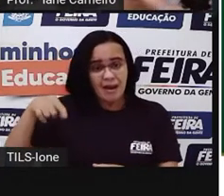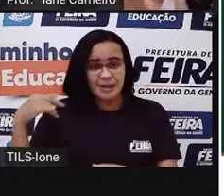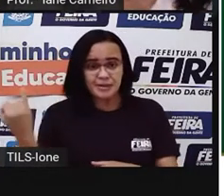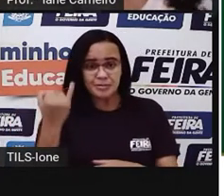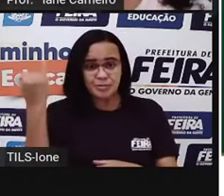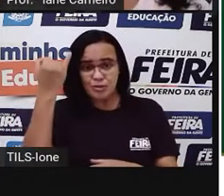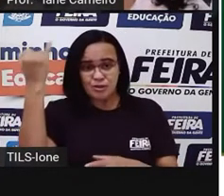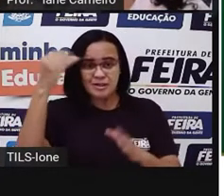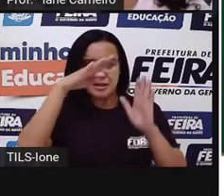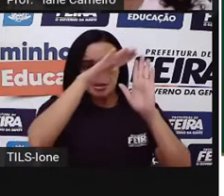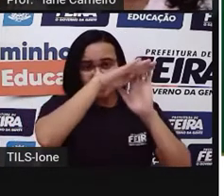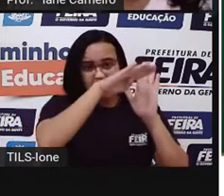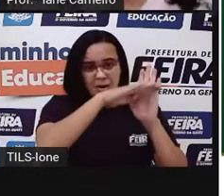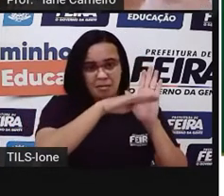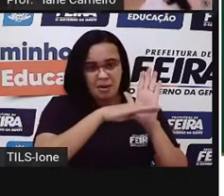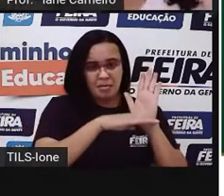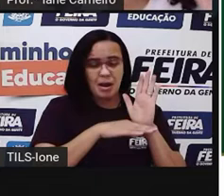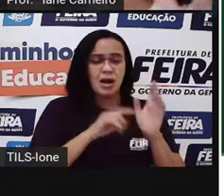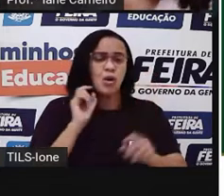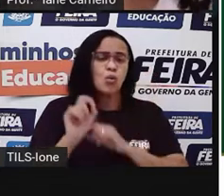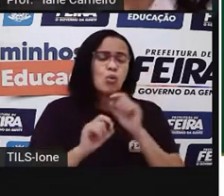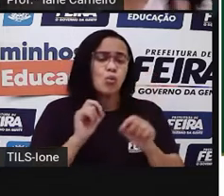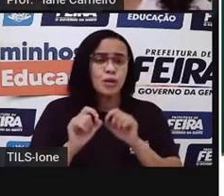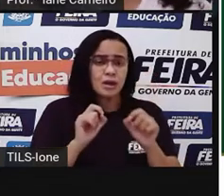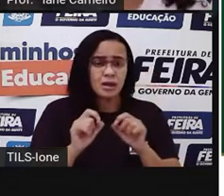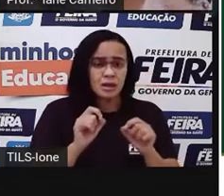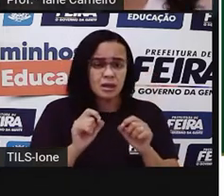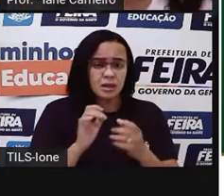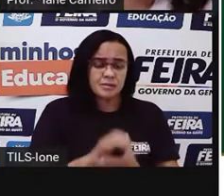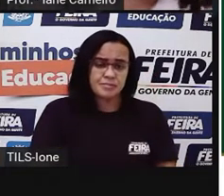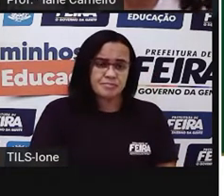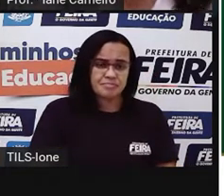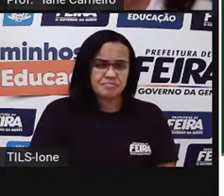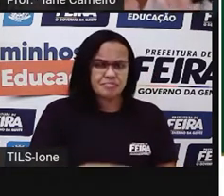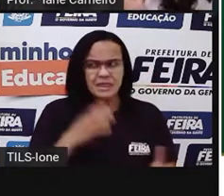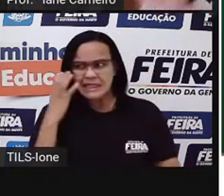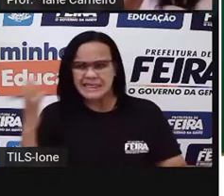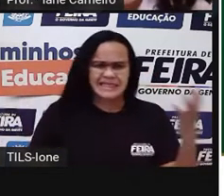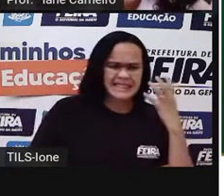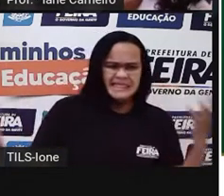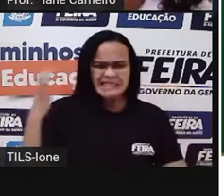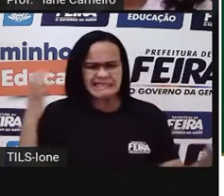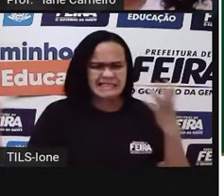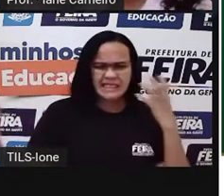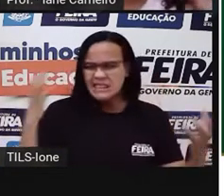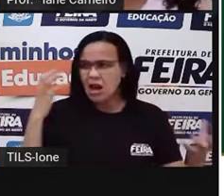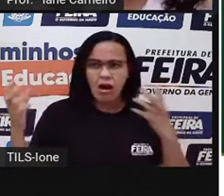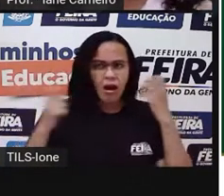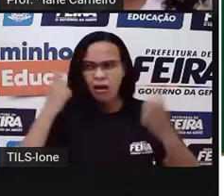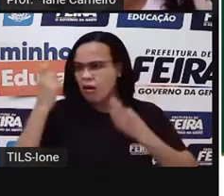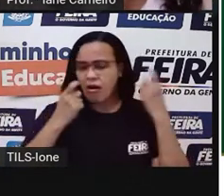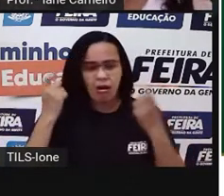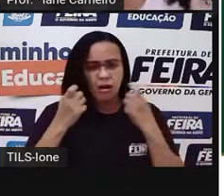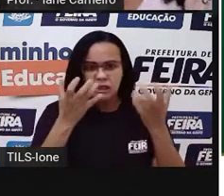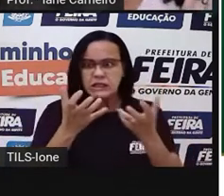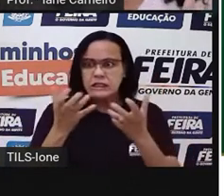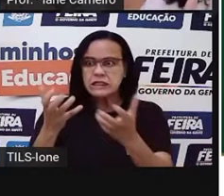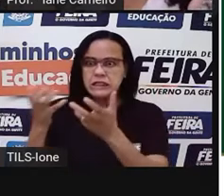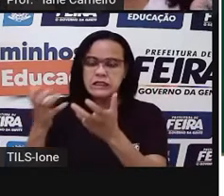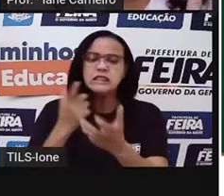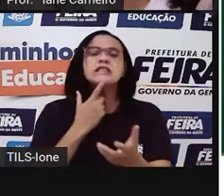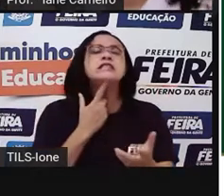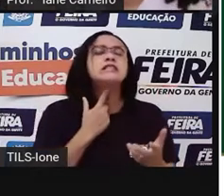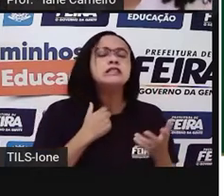supermercado, na feirinha, na loja, a gente não ficar tão assim atordoado, querendo, olhando tanta coisa e querendo comprar tudo ao mesmo